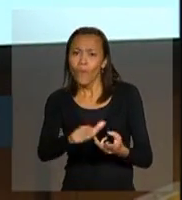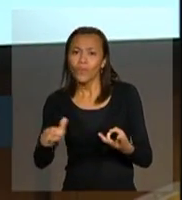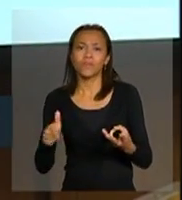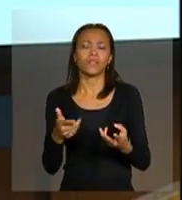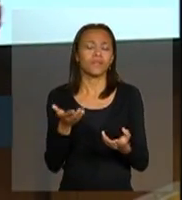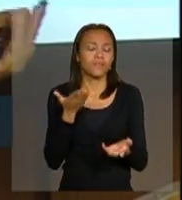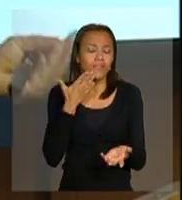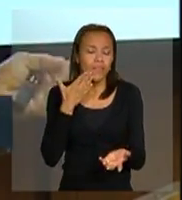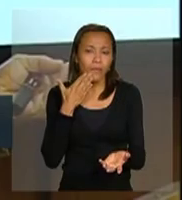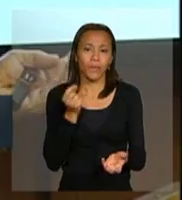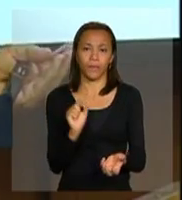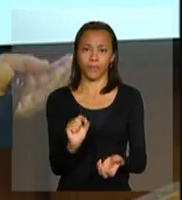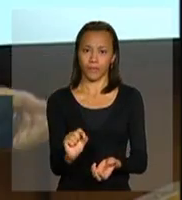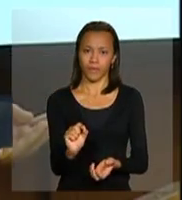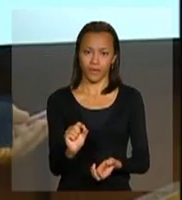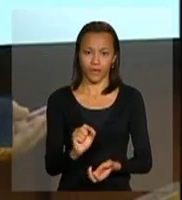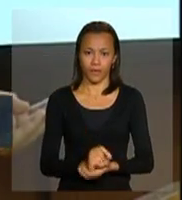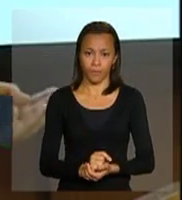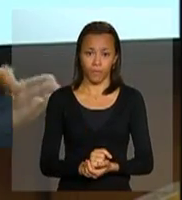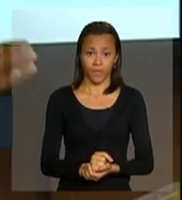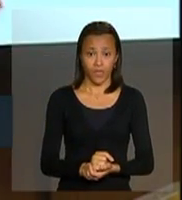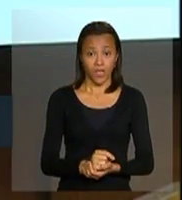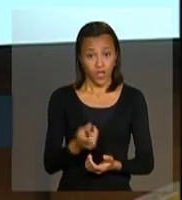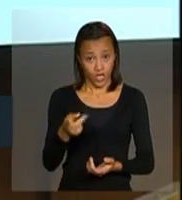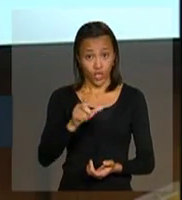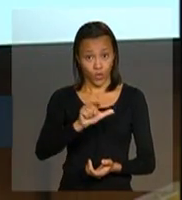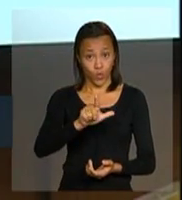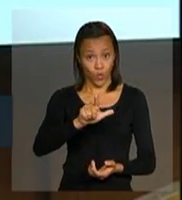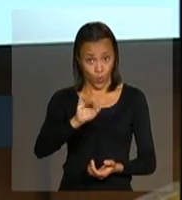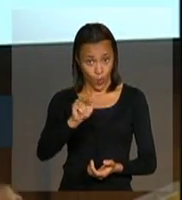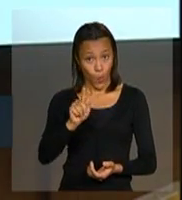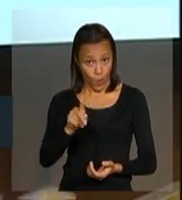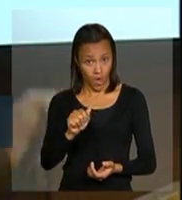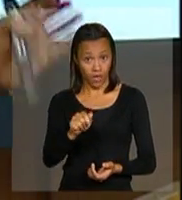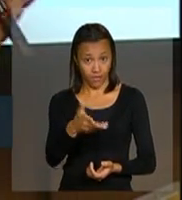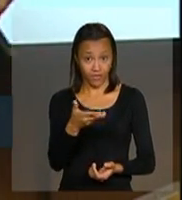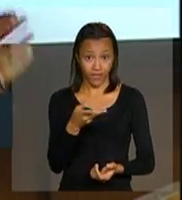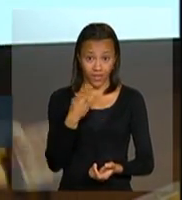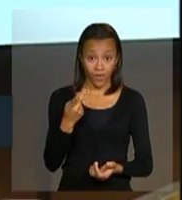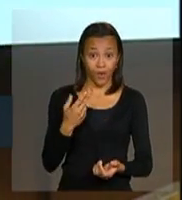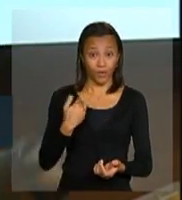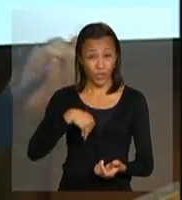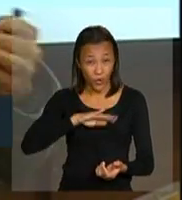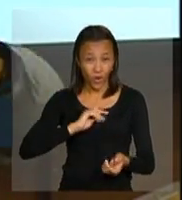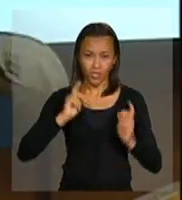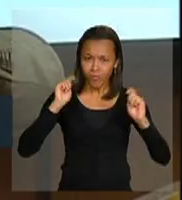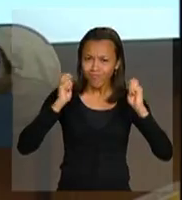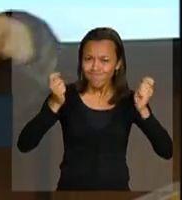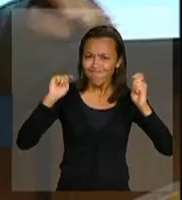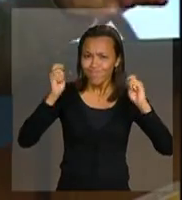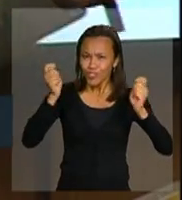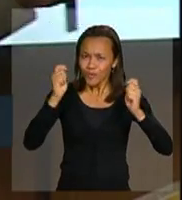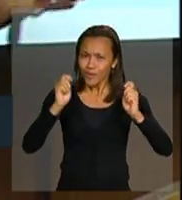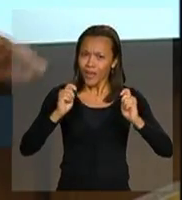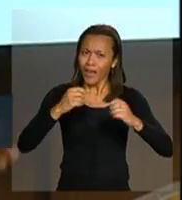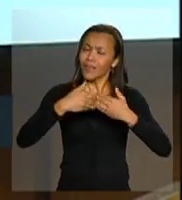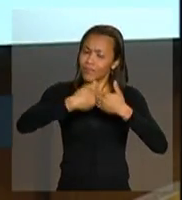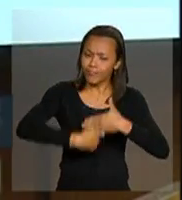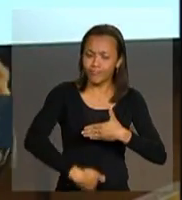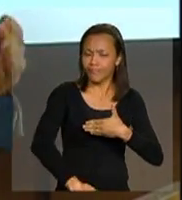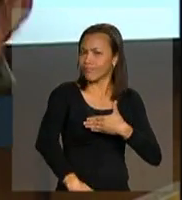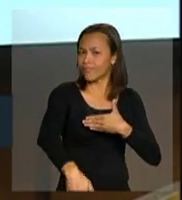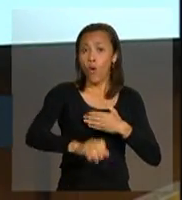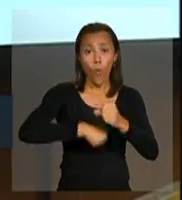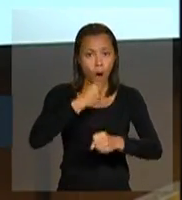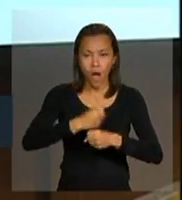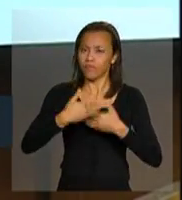talvez parafraseando o ex-presidente Lula, isso é igual a uma partida de futebol, nós estamos levantando a bola para que durante um ano ela seja chutada o